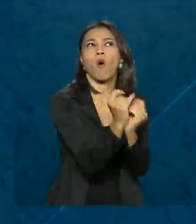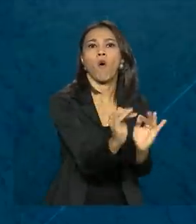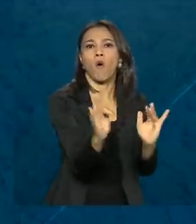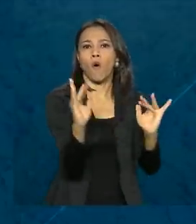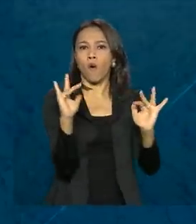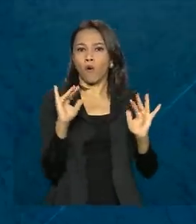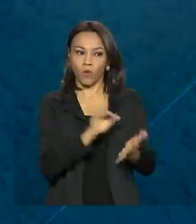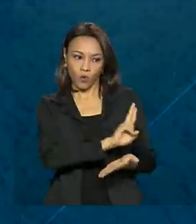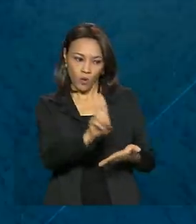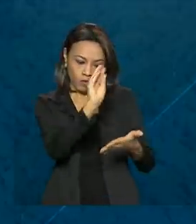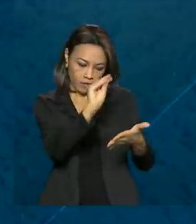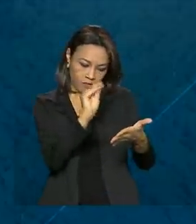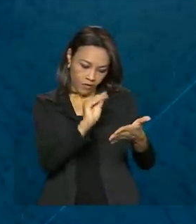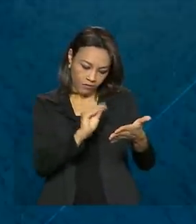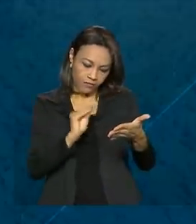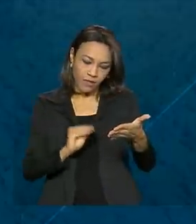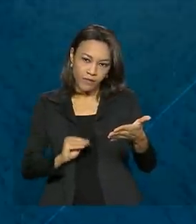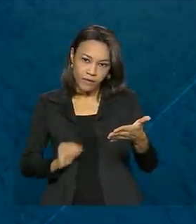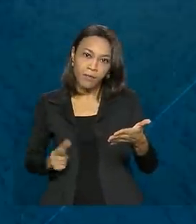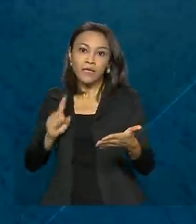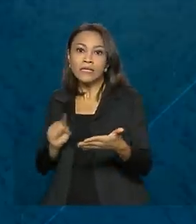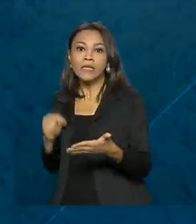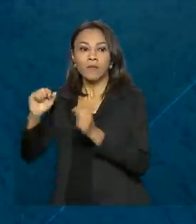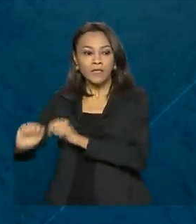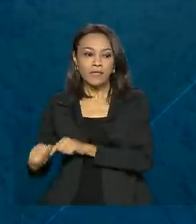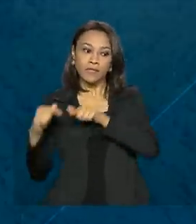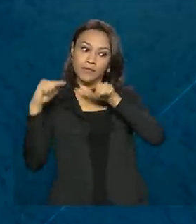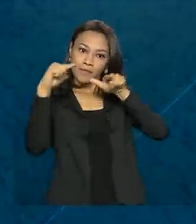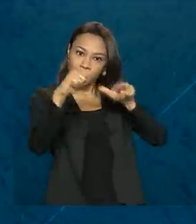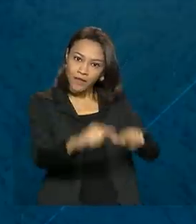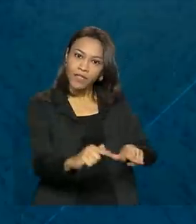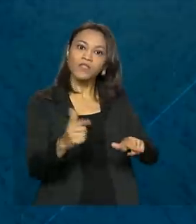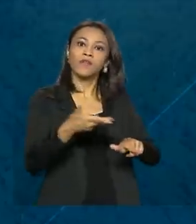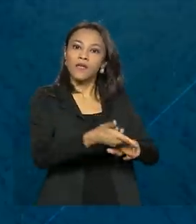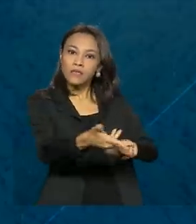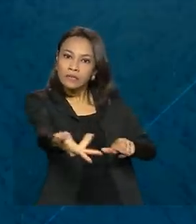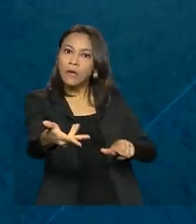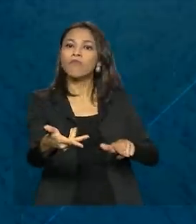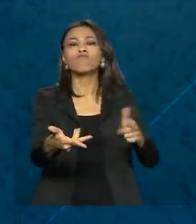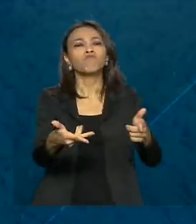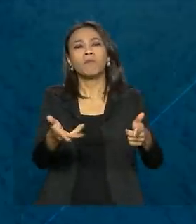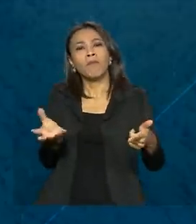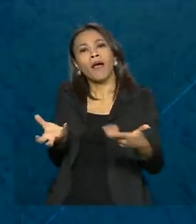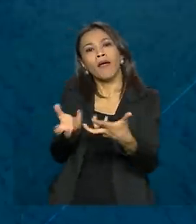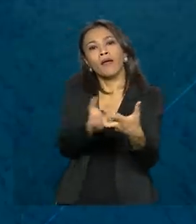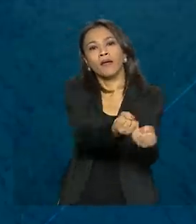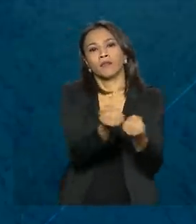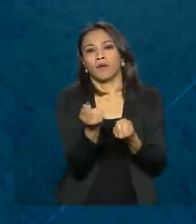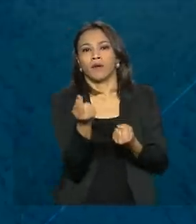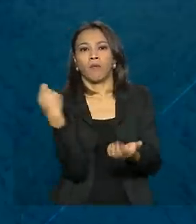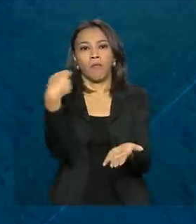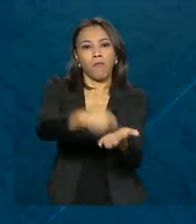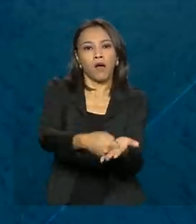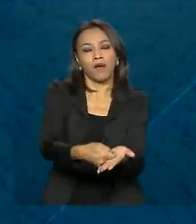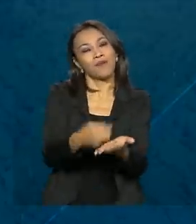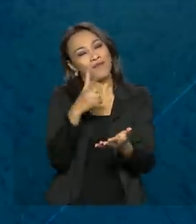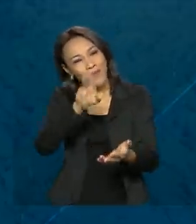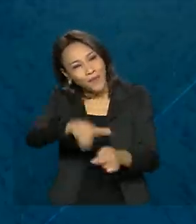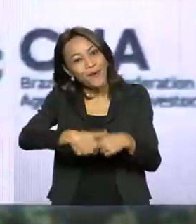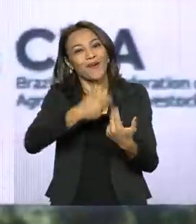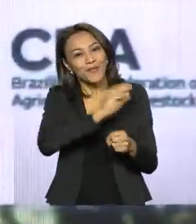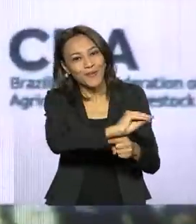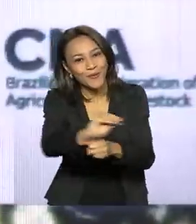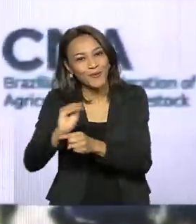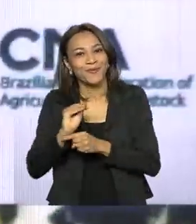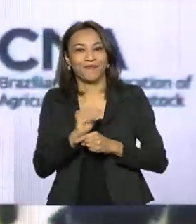credenciamento de empresas e a certificação das propriedades aptas a receberem pagamentos por serviços ambientais.